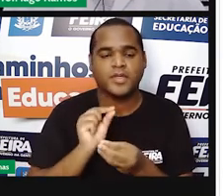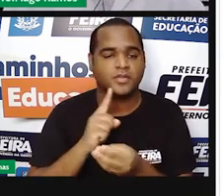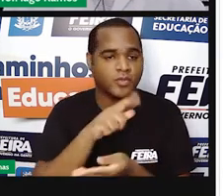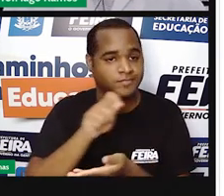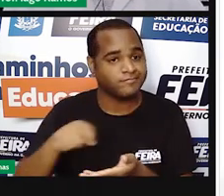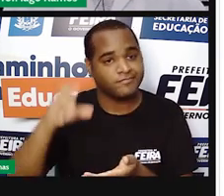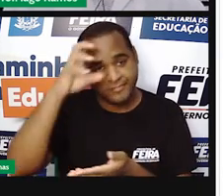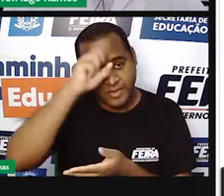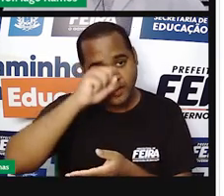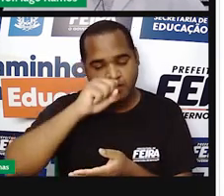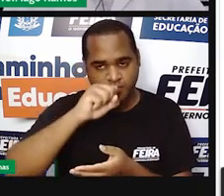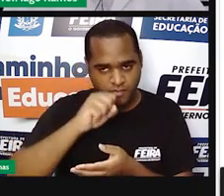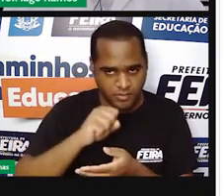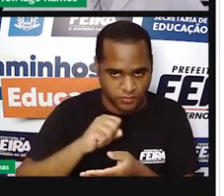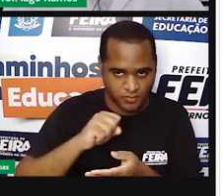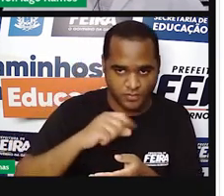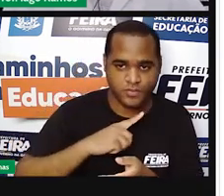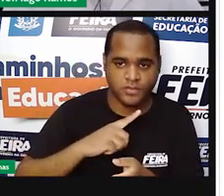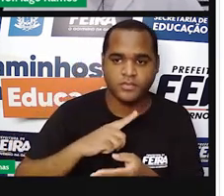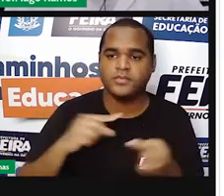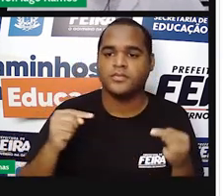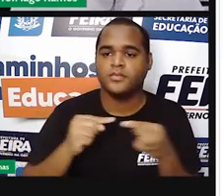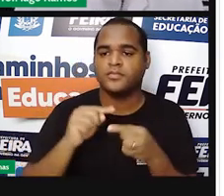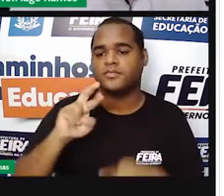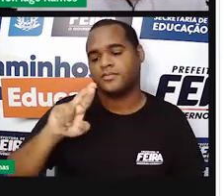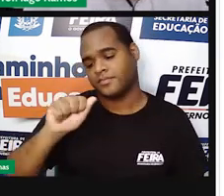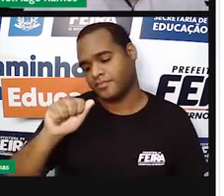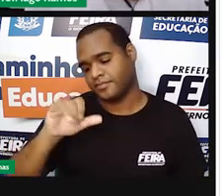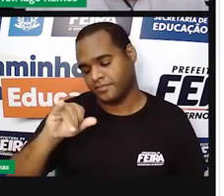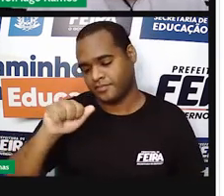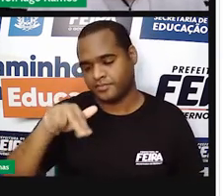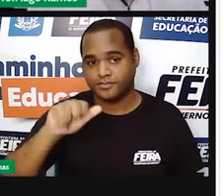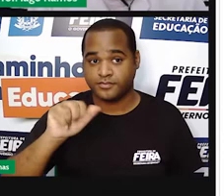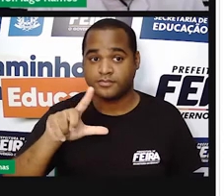quer aprender. E o que são os números irracionais?